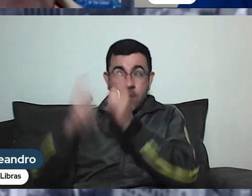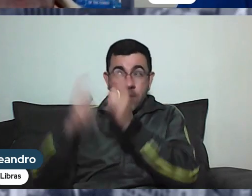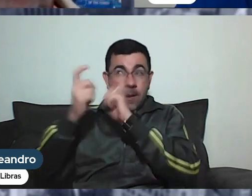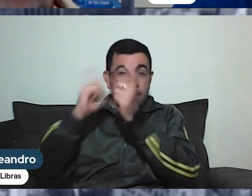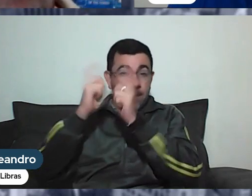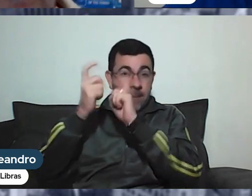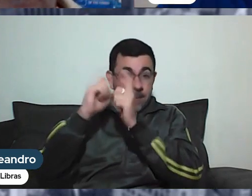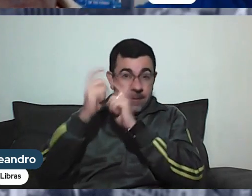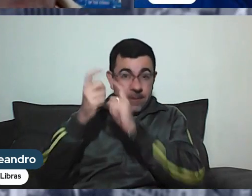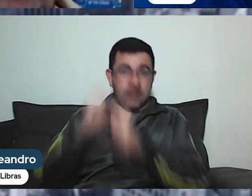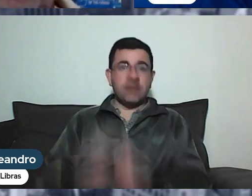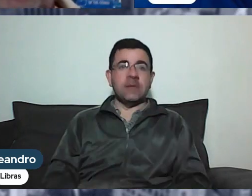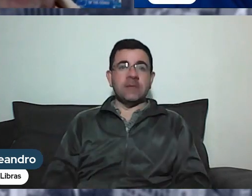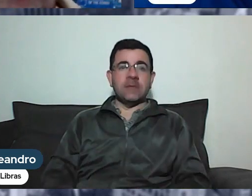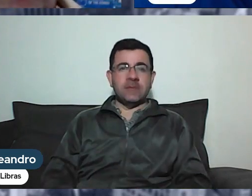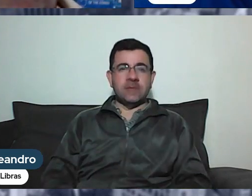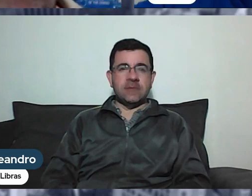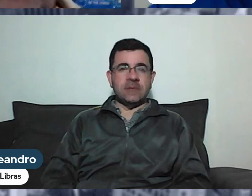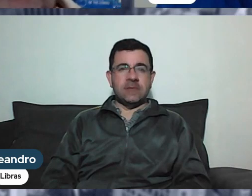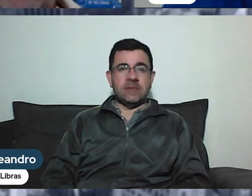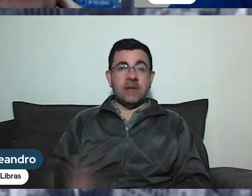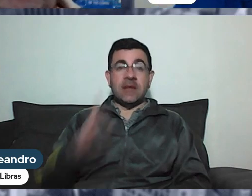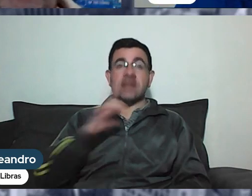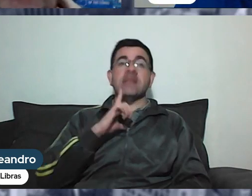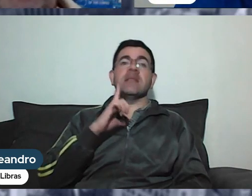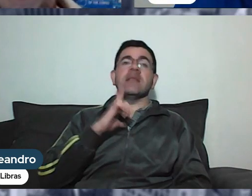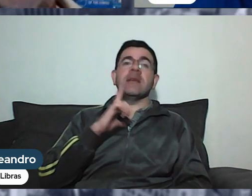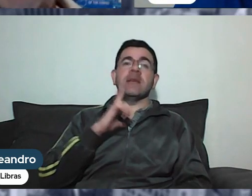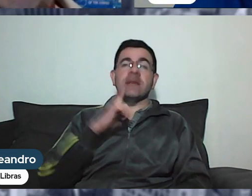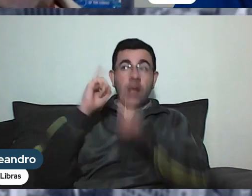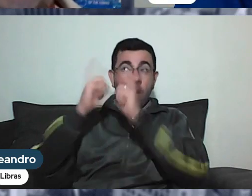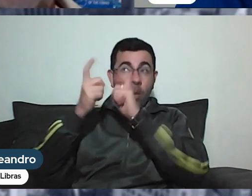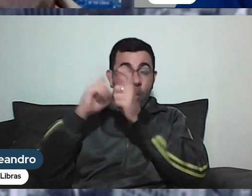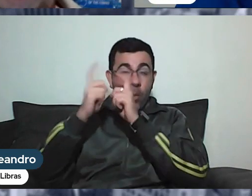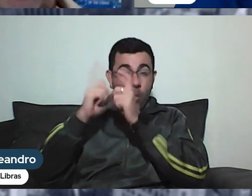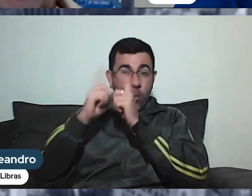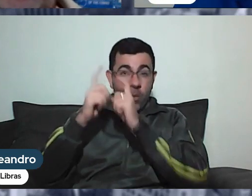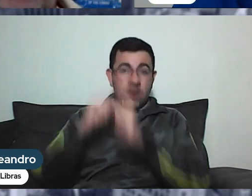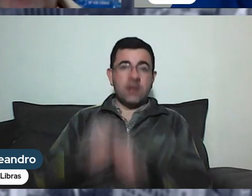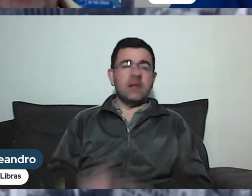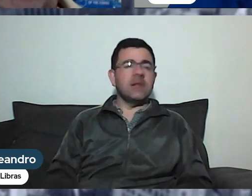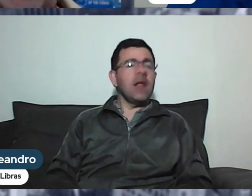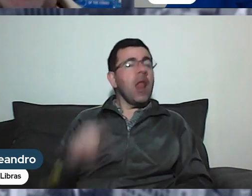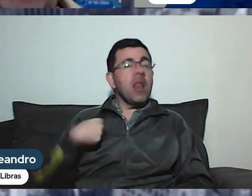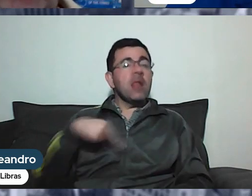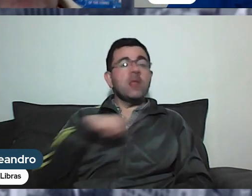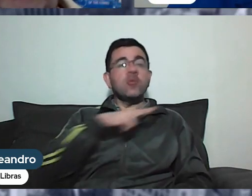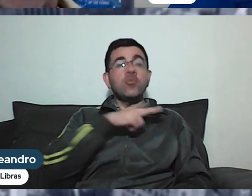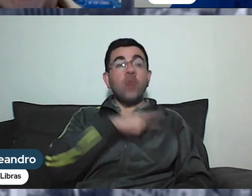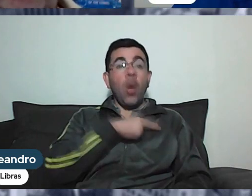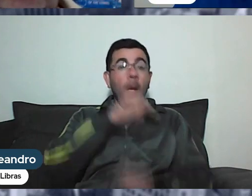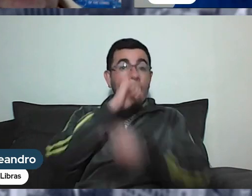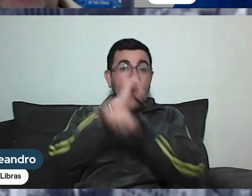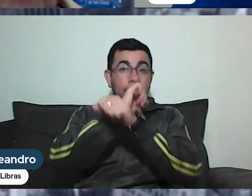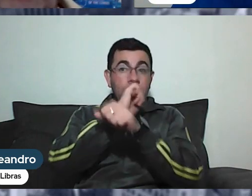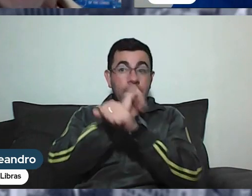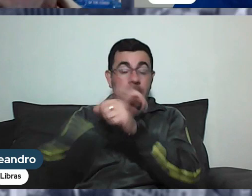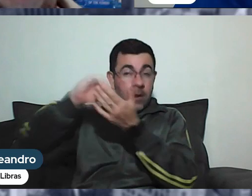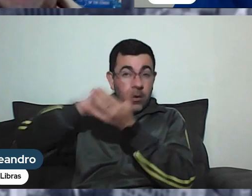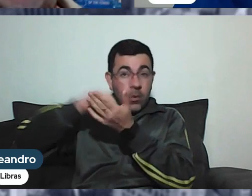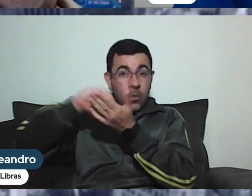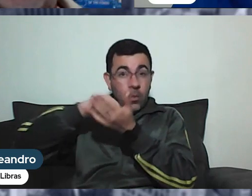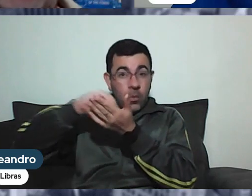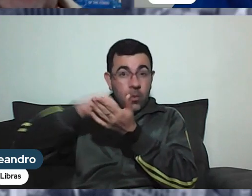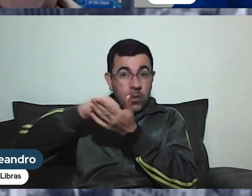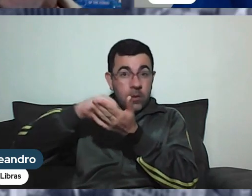pode ser que tenha outras reuniões até o 7 de julho e a expectativa é de que algum secretário de Estado seja o seguinte,